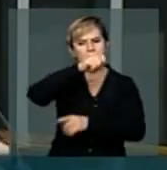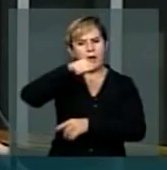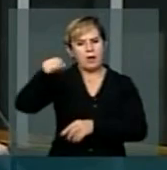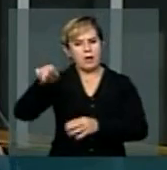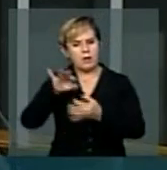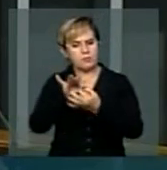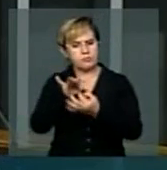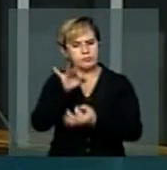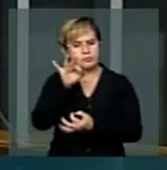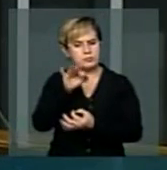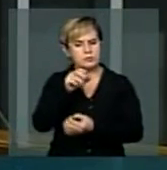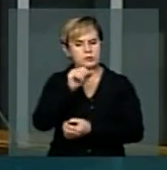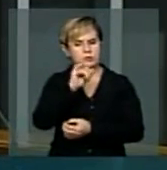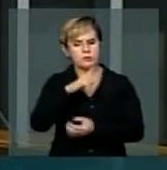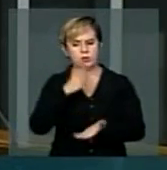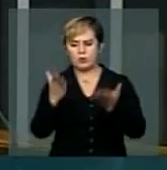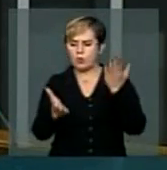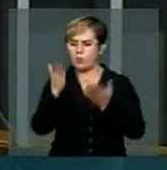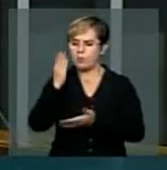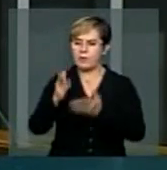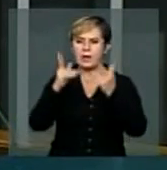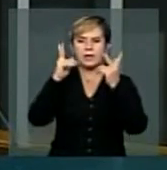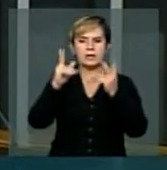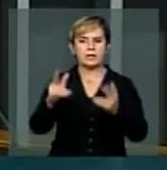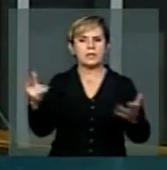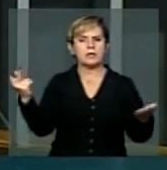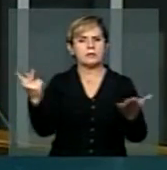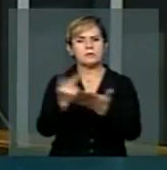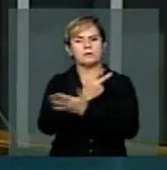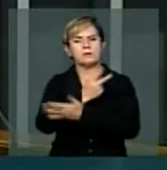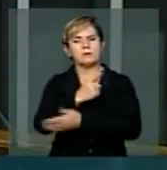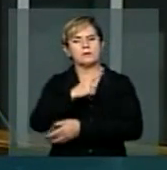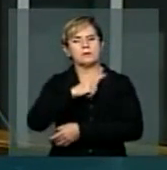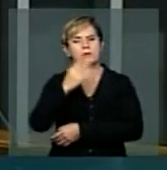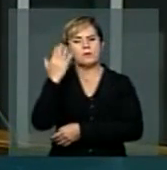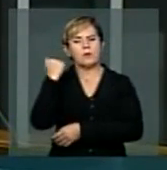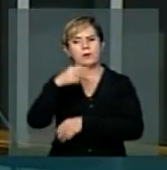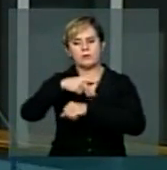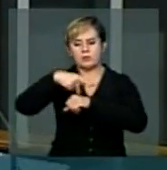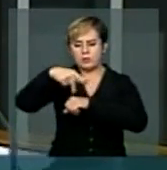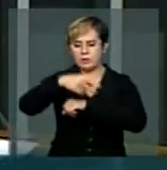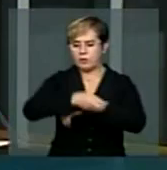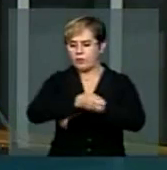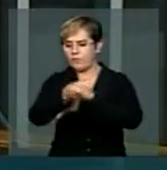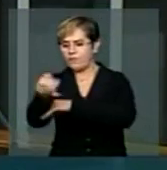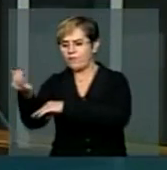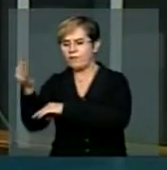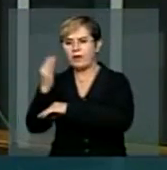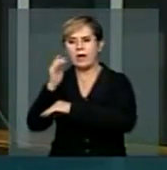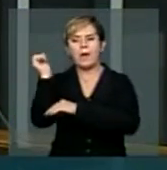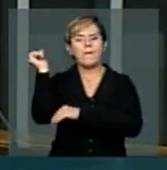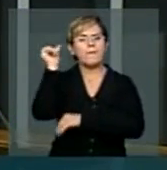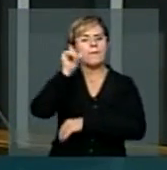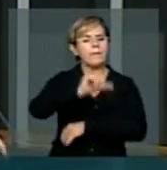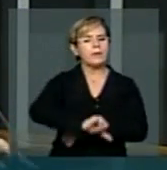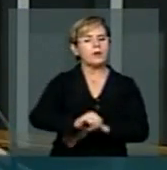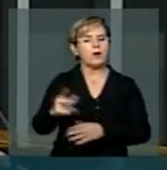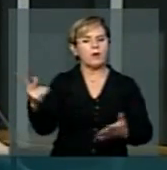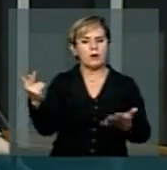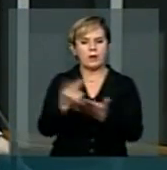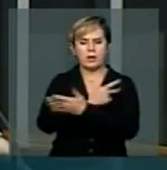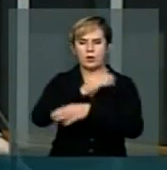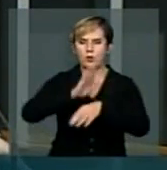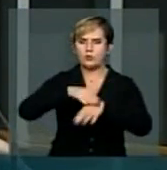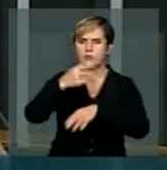compararmos a mesma situação com a existente em outros países, agrava mais ainda a situação